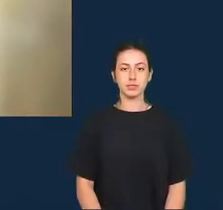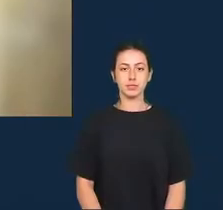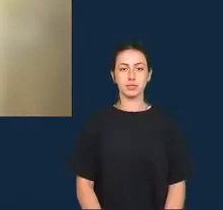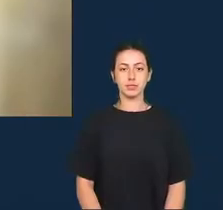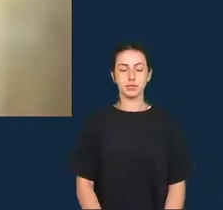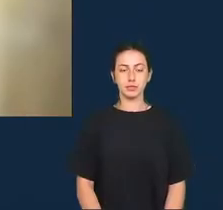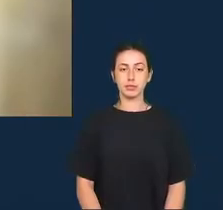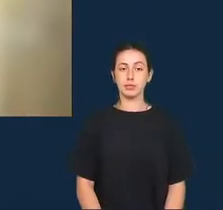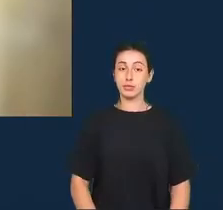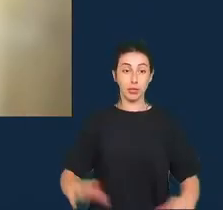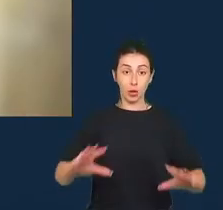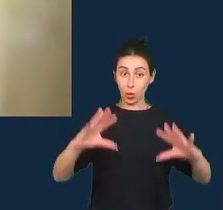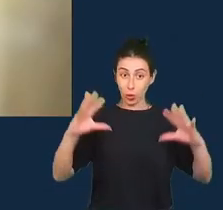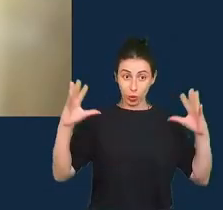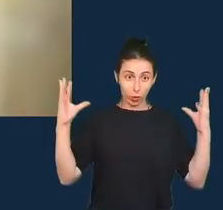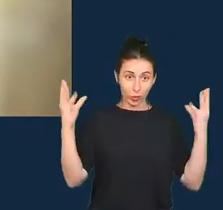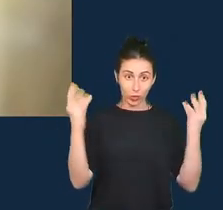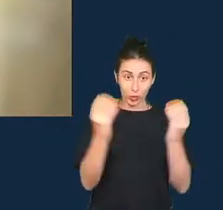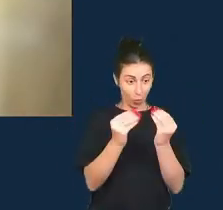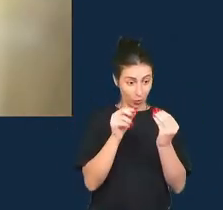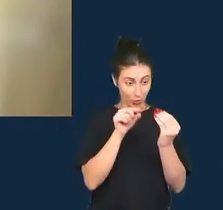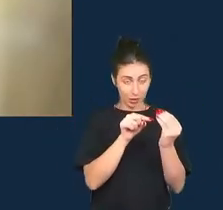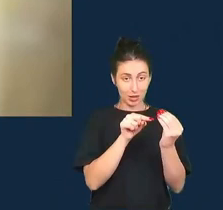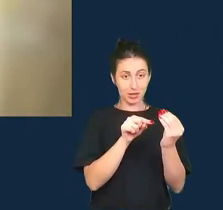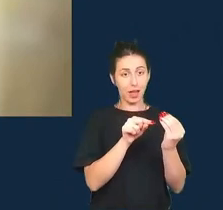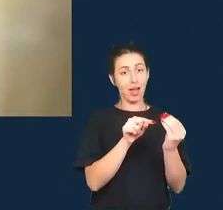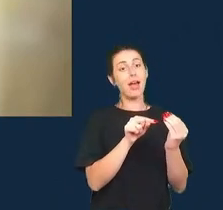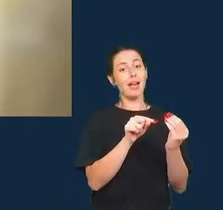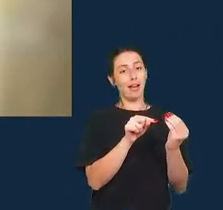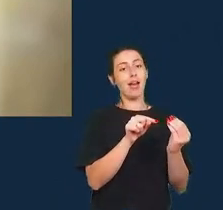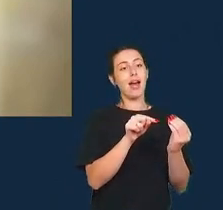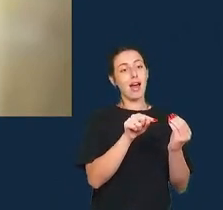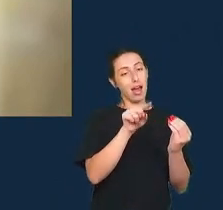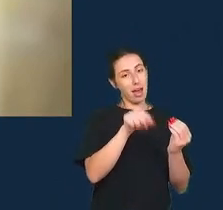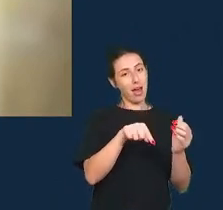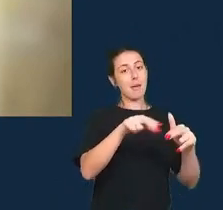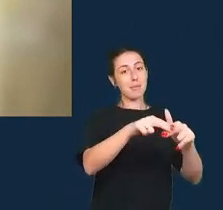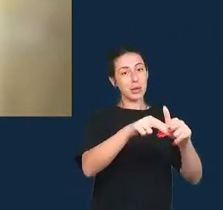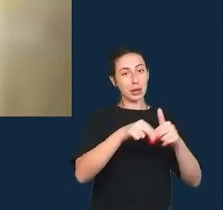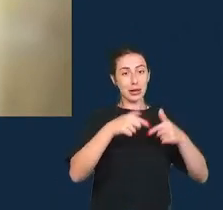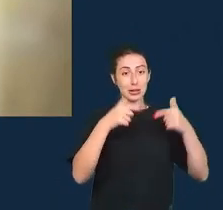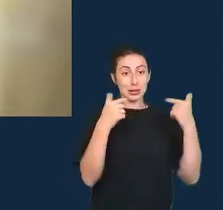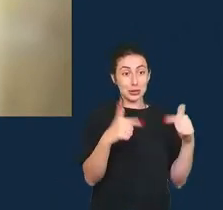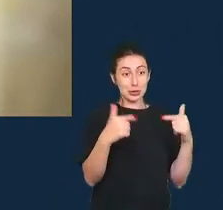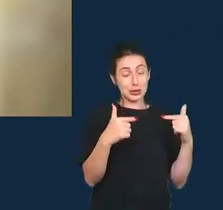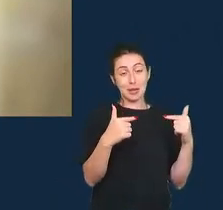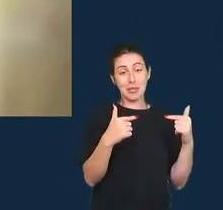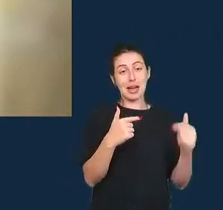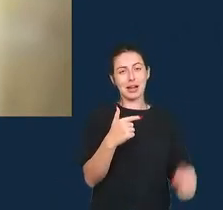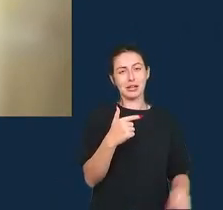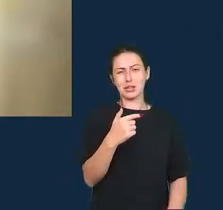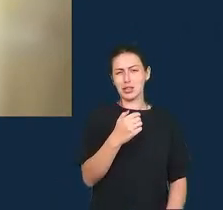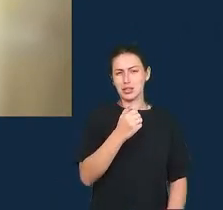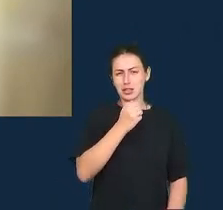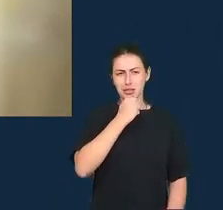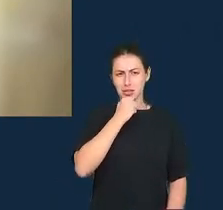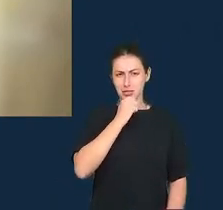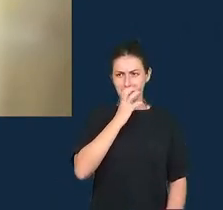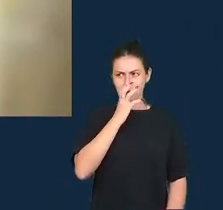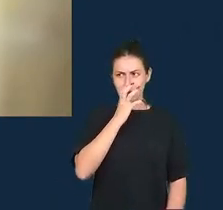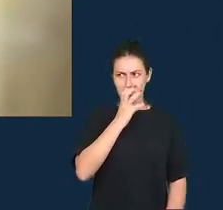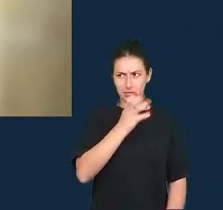tudo isso é um resultado de um trabalho que com frequência não é apreciado então eu gostaria de dizer como encerramento que é muito